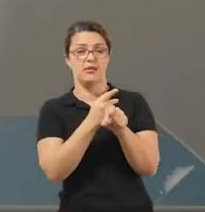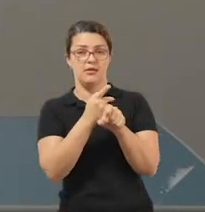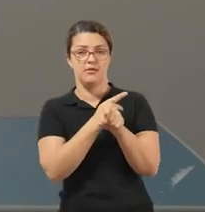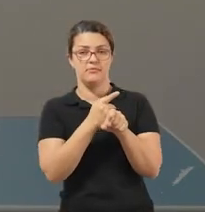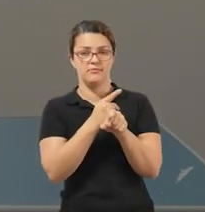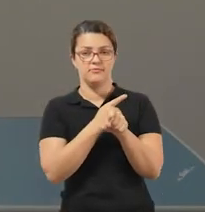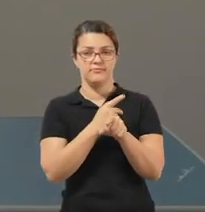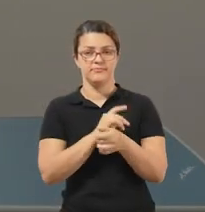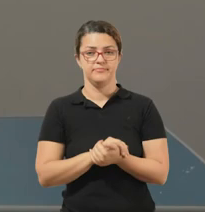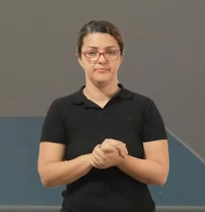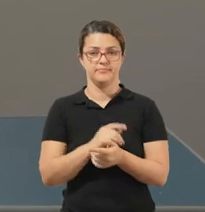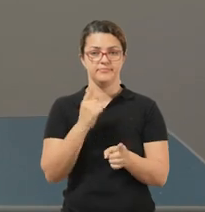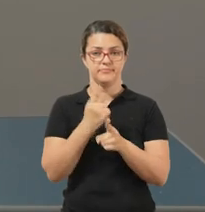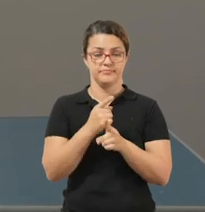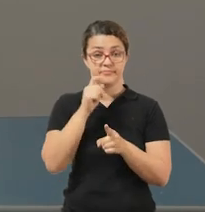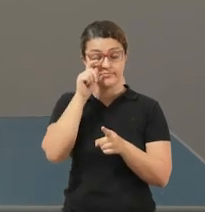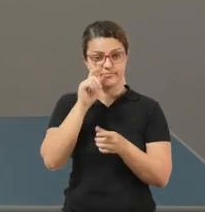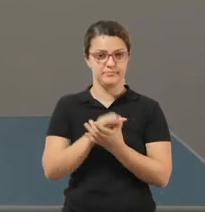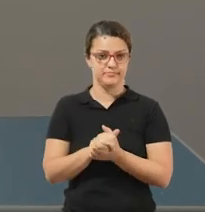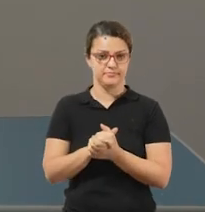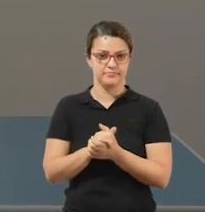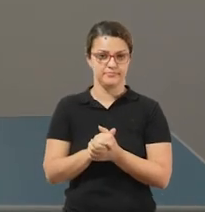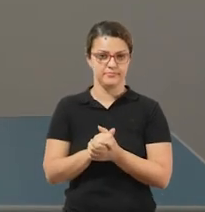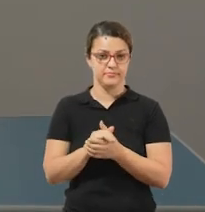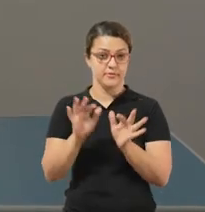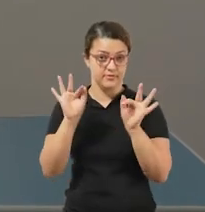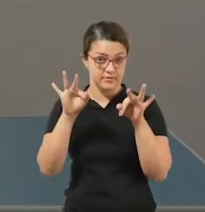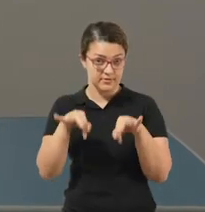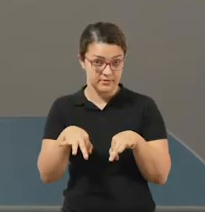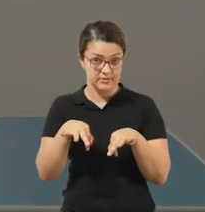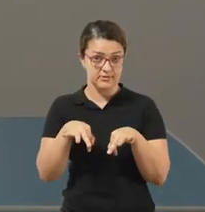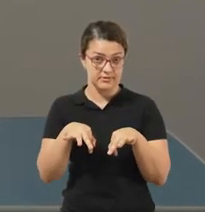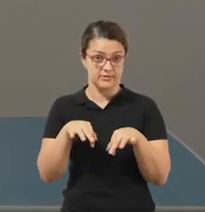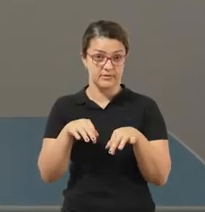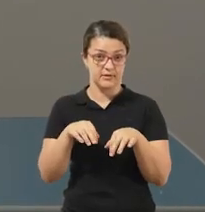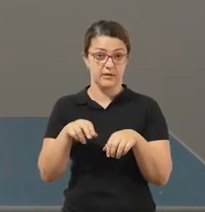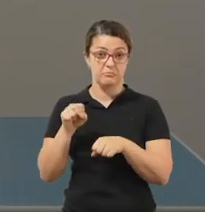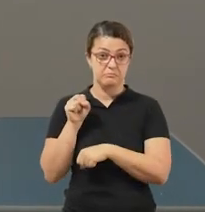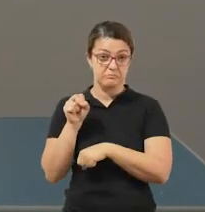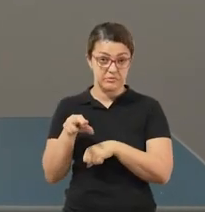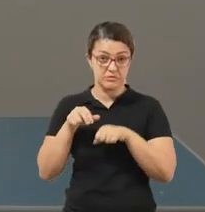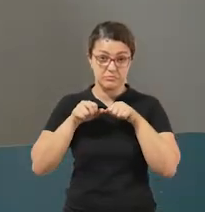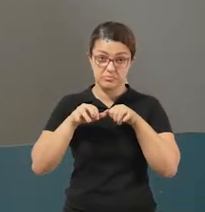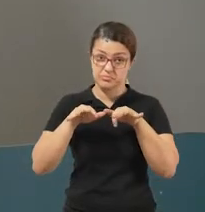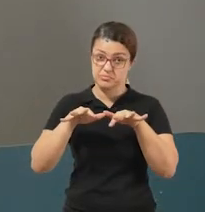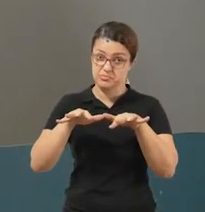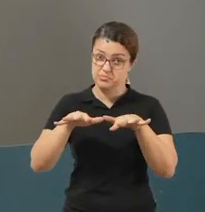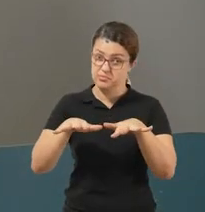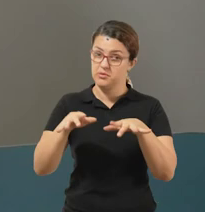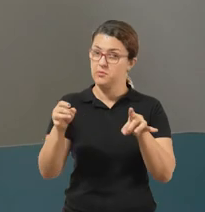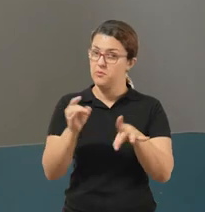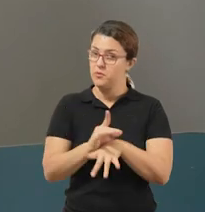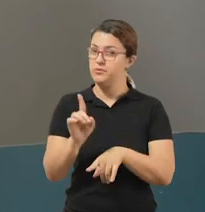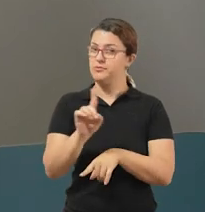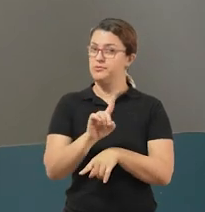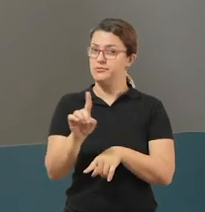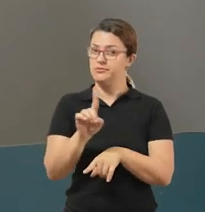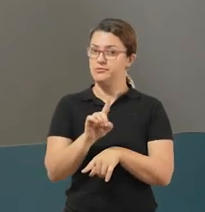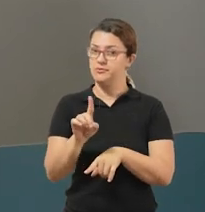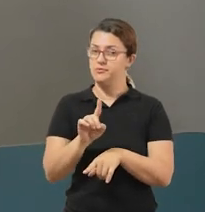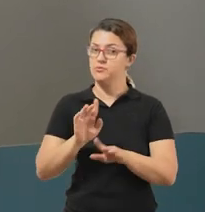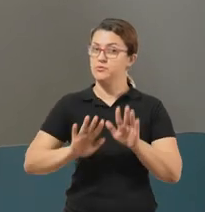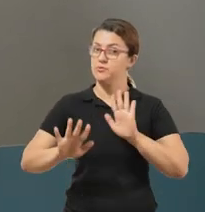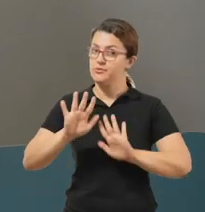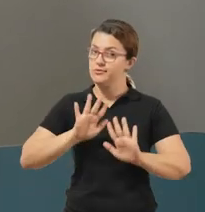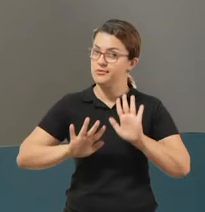Para finalizar, lembrando que a pandemia ainda não acabou. É preciso continuar tomando todos os cuidados. O